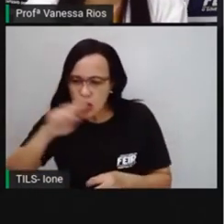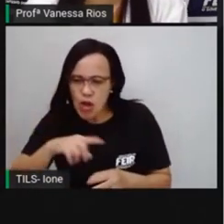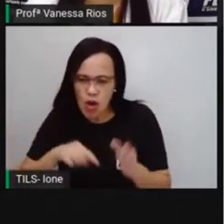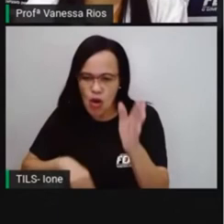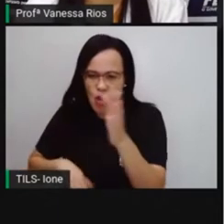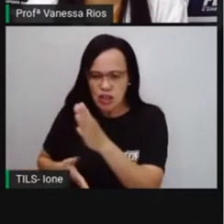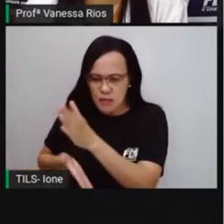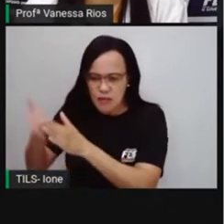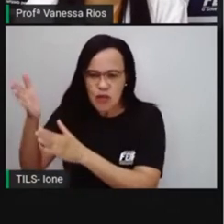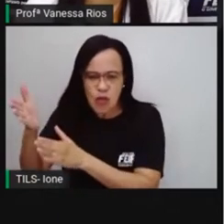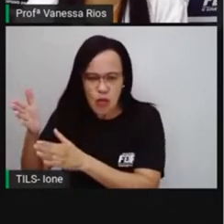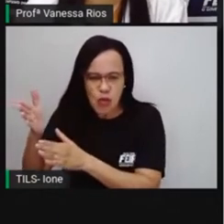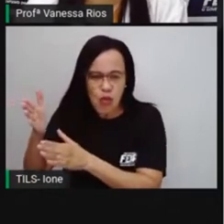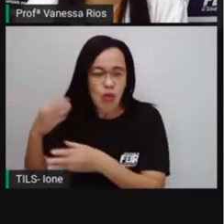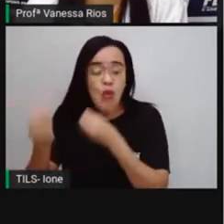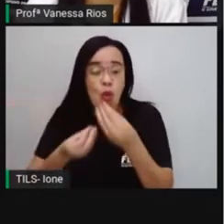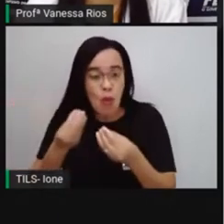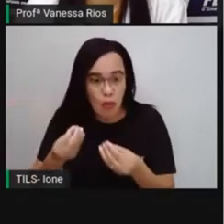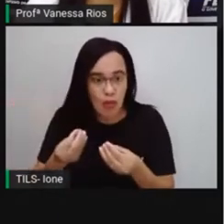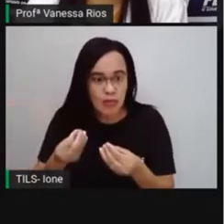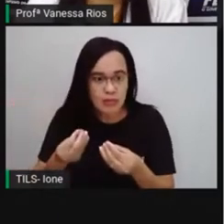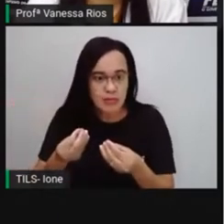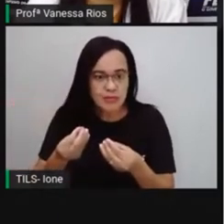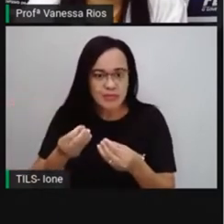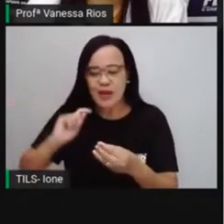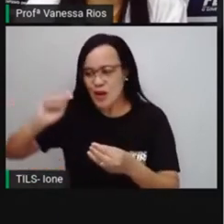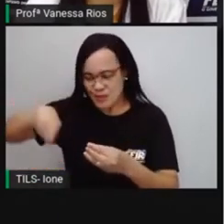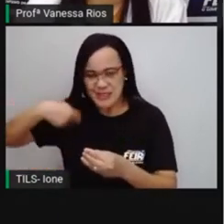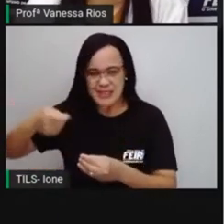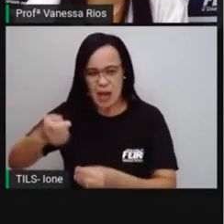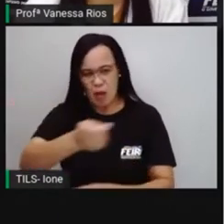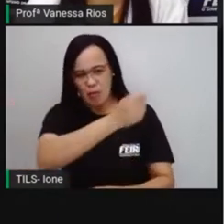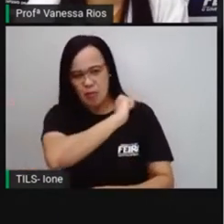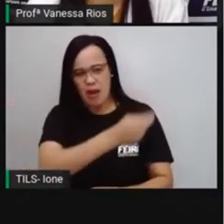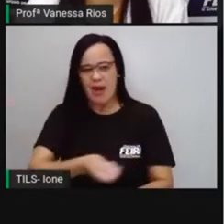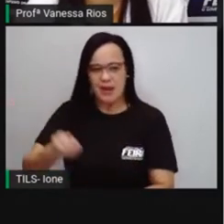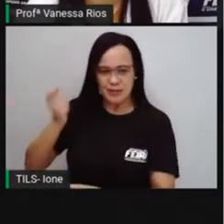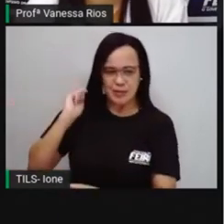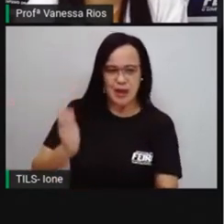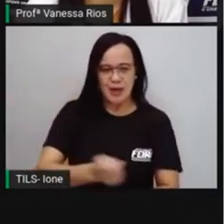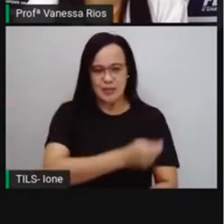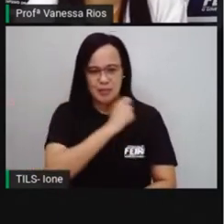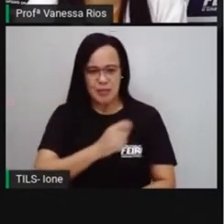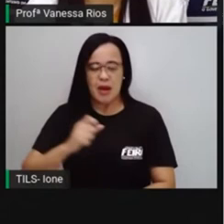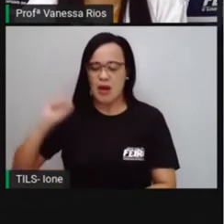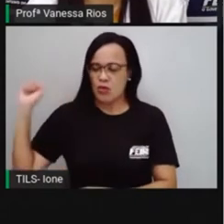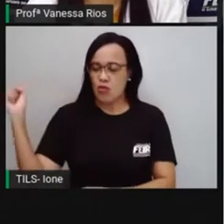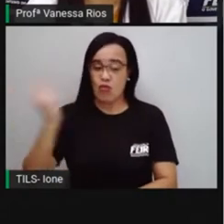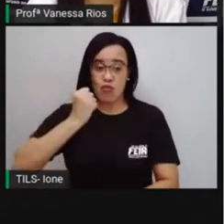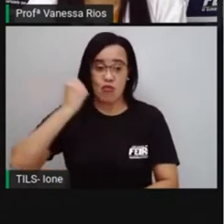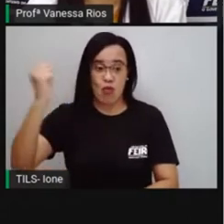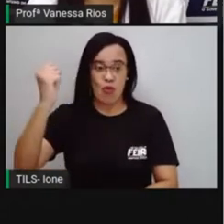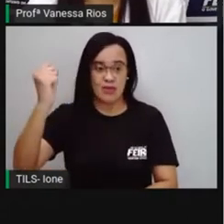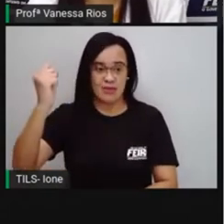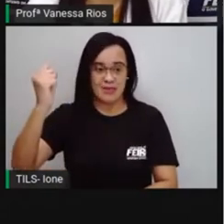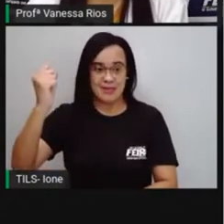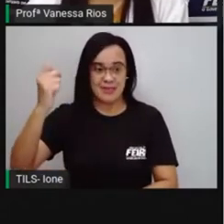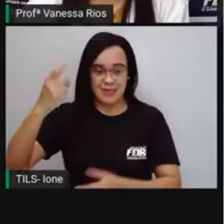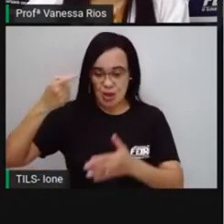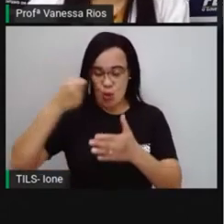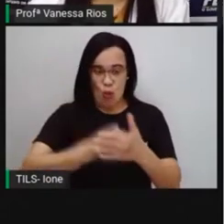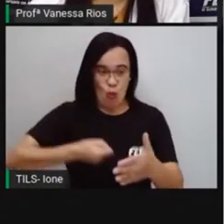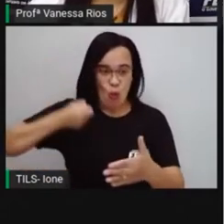que surgiram aí como uma prova de resistência e luta dos africanos que eram escravizados. Então, não